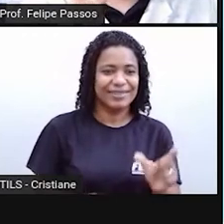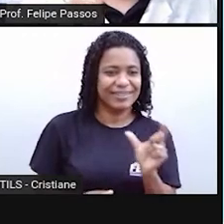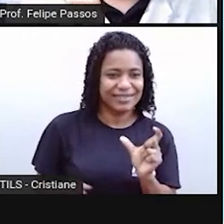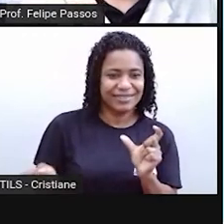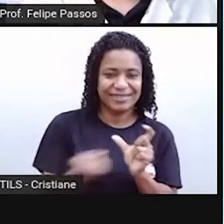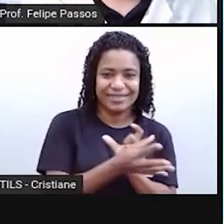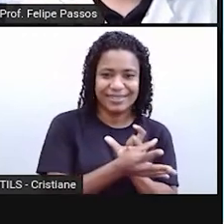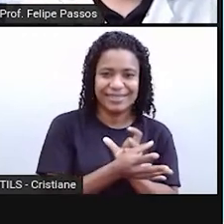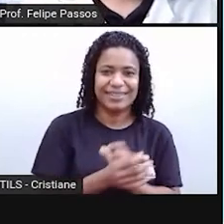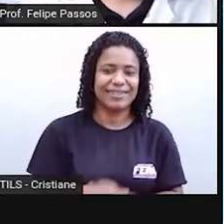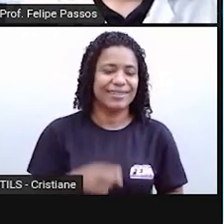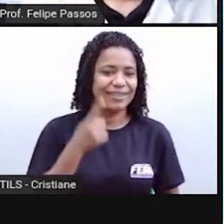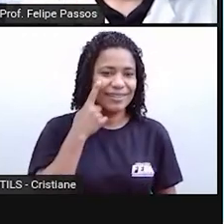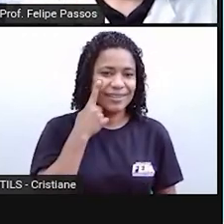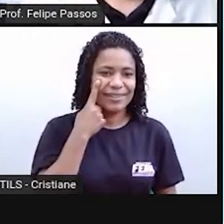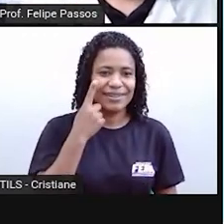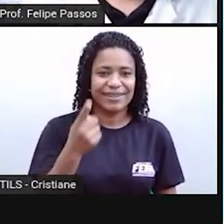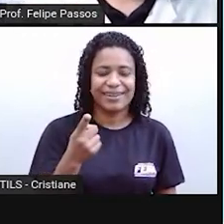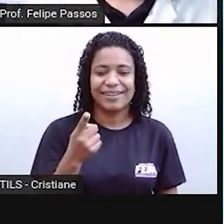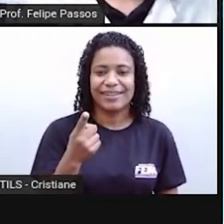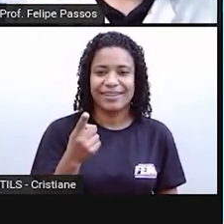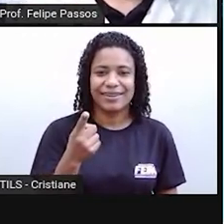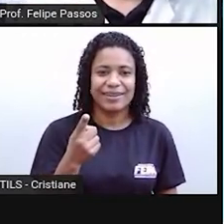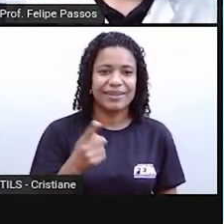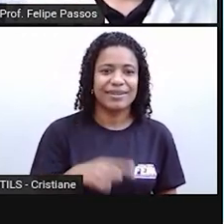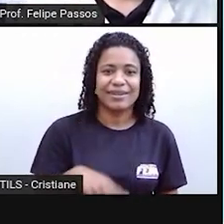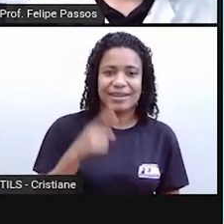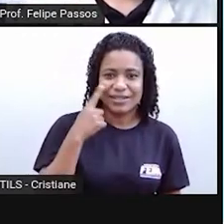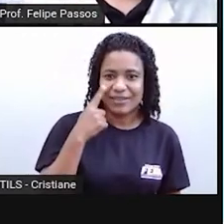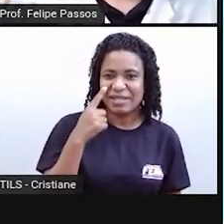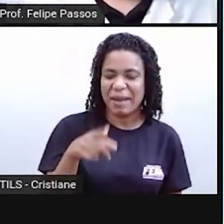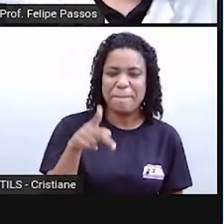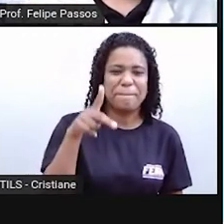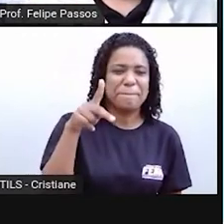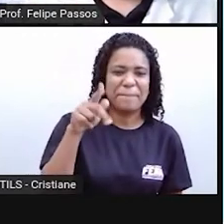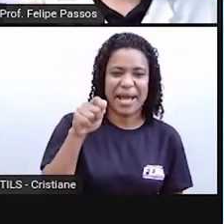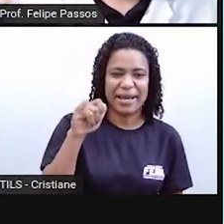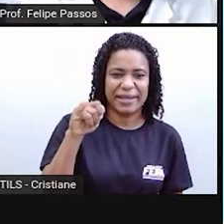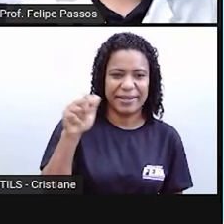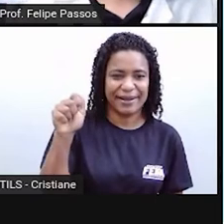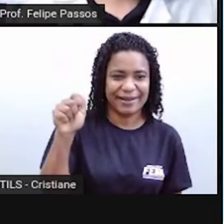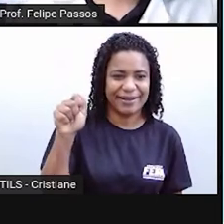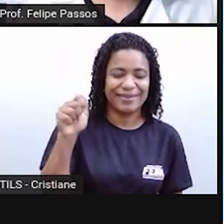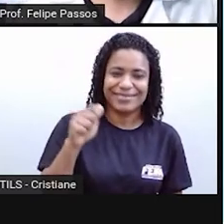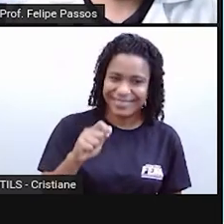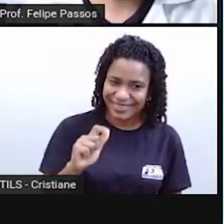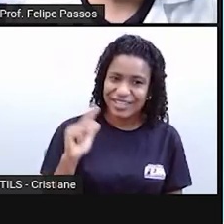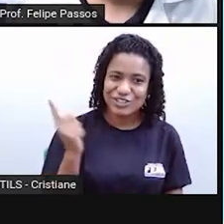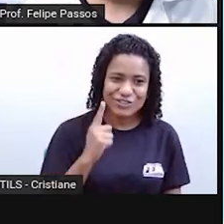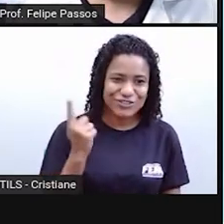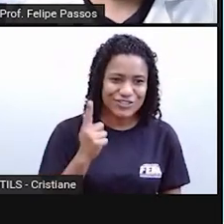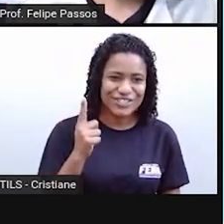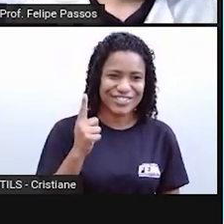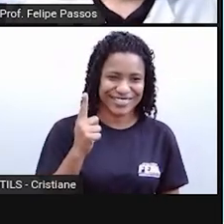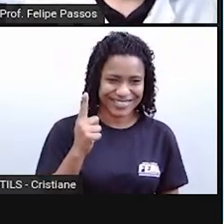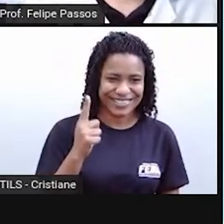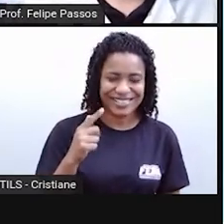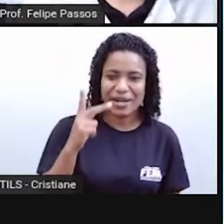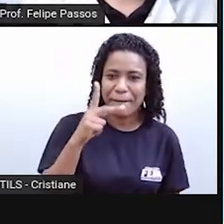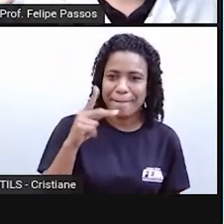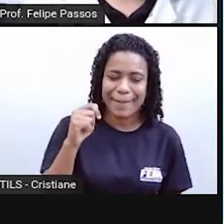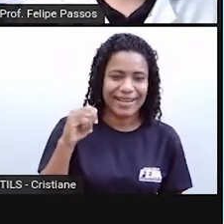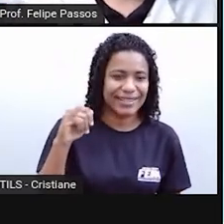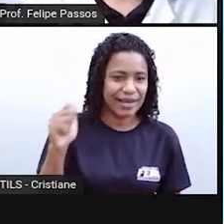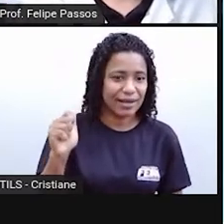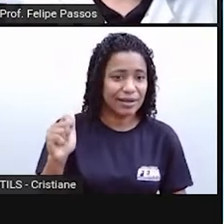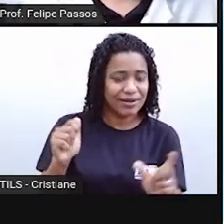conhecem, ó. Quando a gente diz assim, aquilo é paia. É uma gíria, né? As gírias, na maioria das vezes, são neologismos. Então,